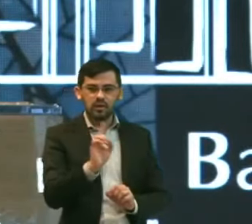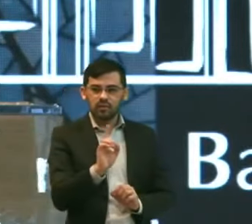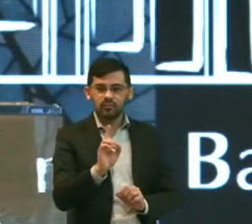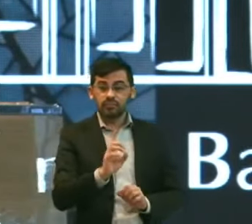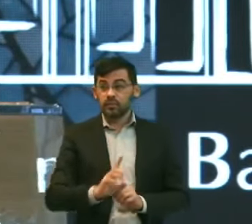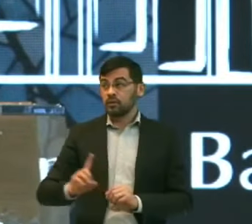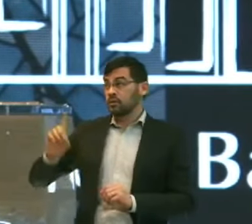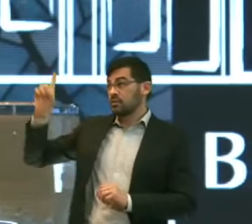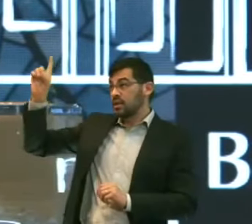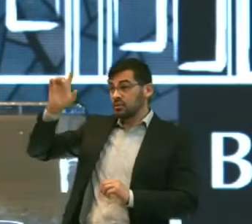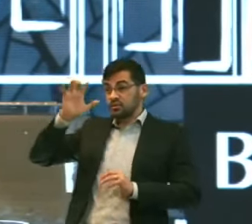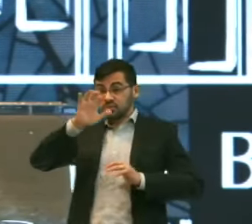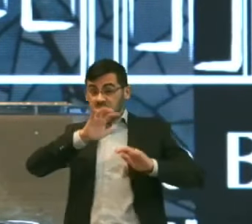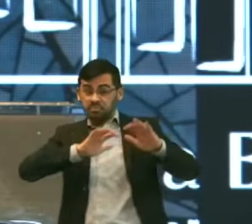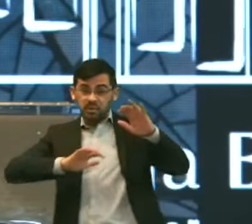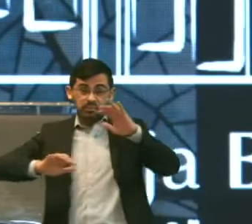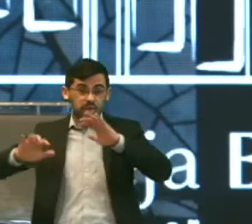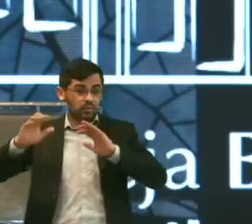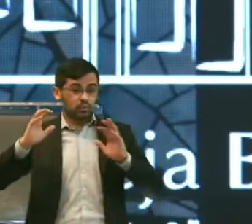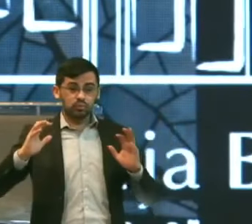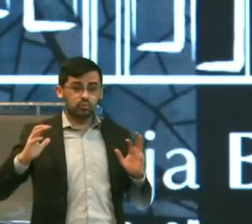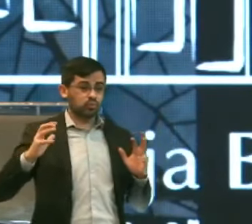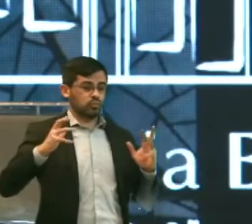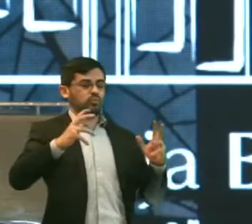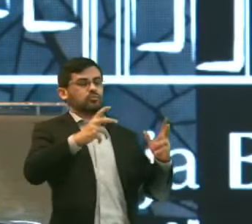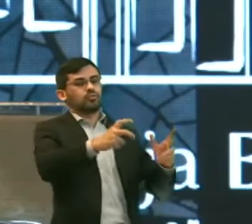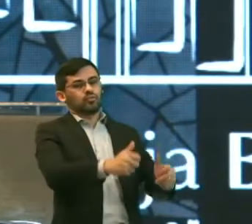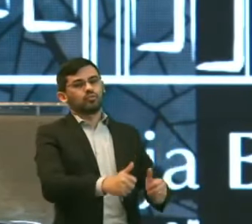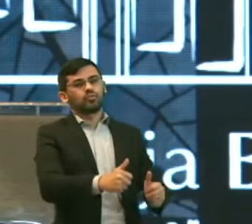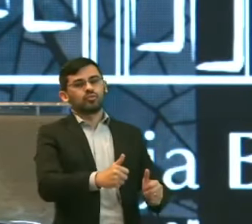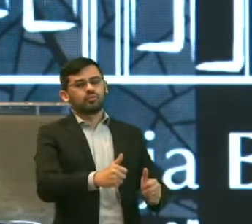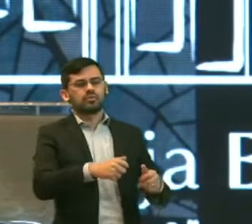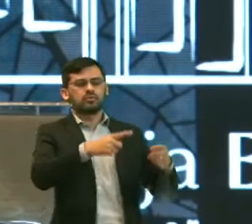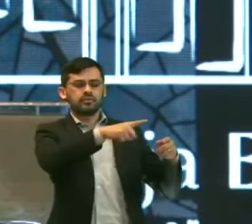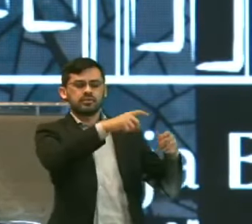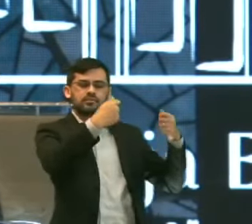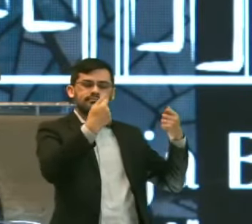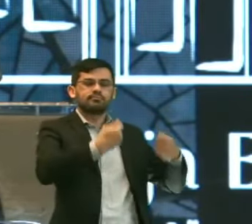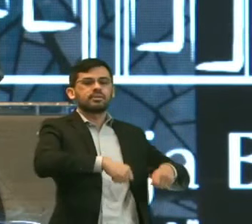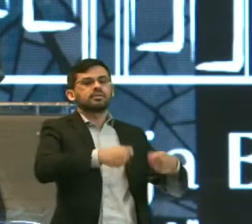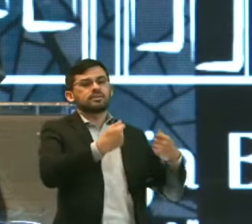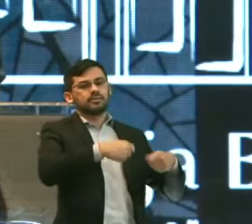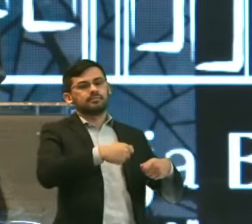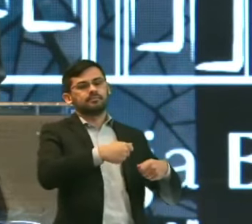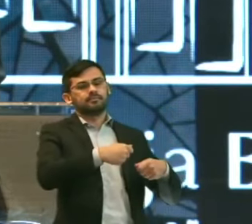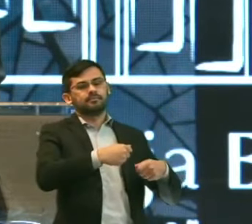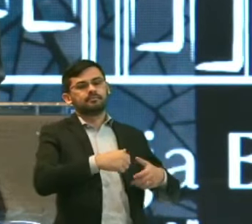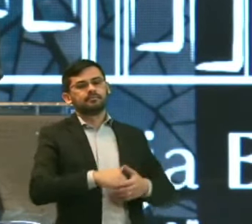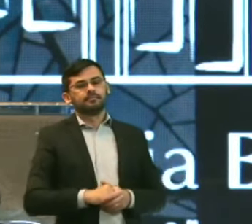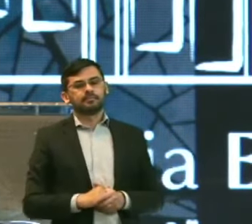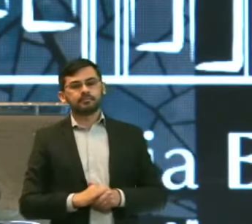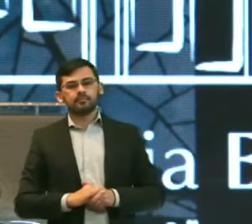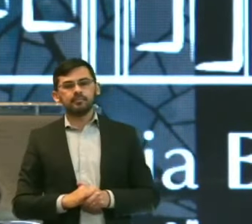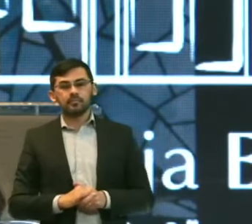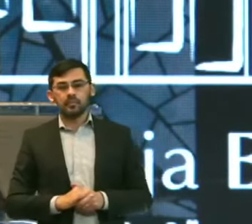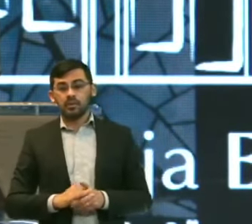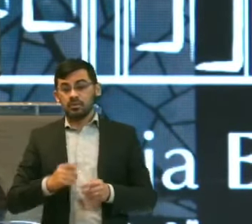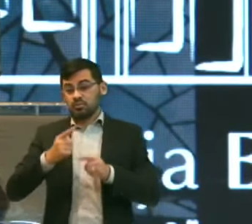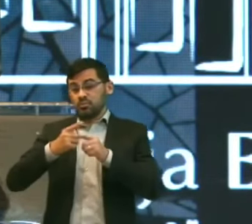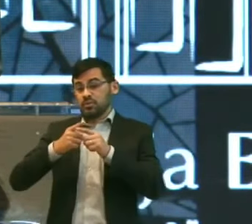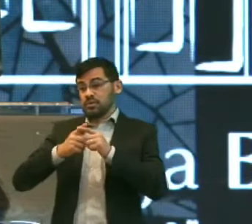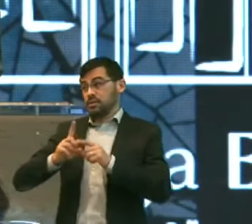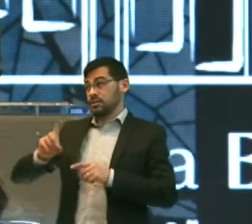Deus reservou Tudo Que é necessário Porque ele é